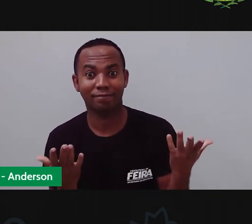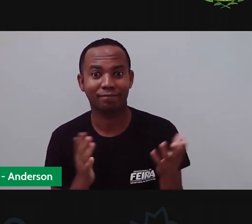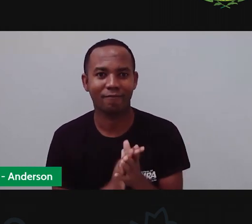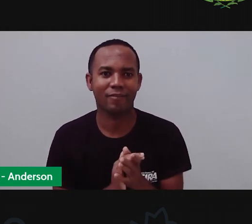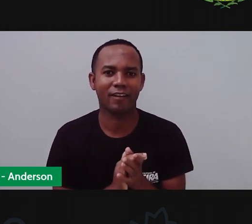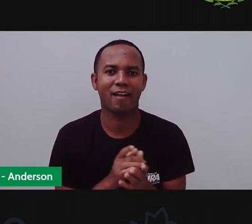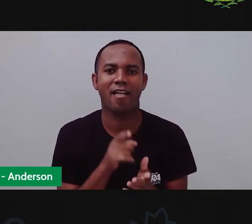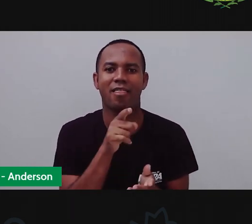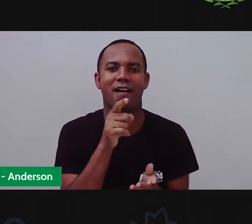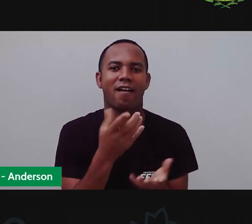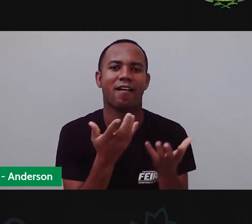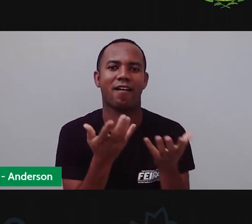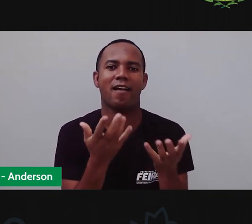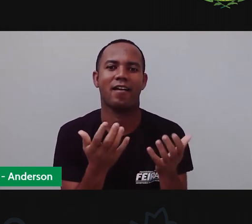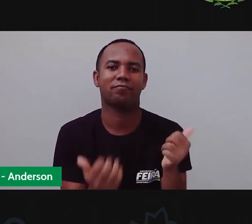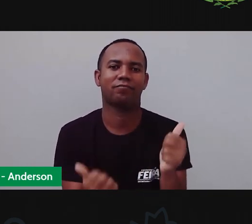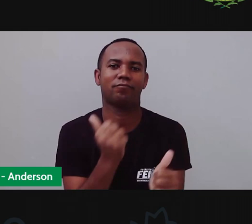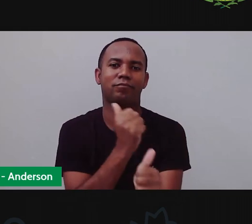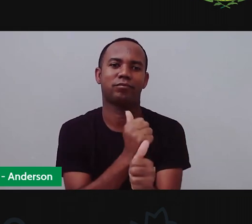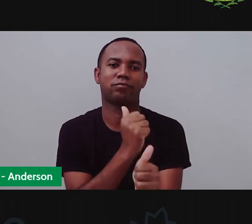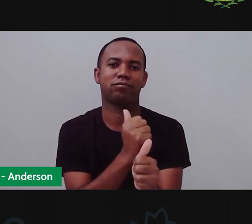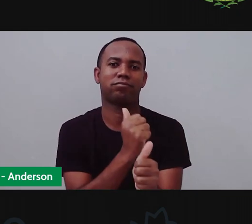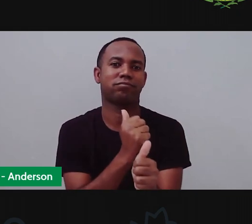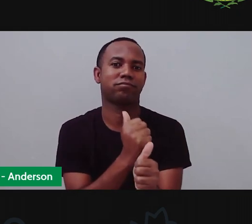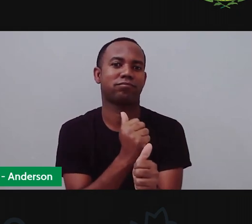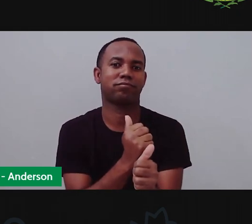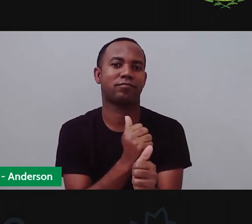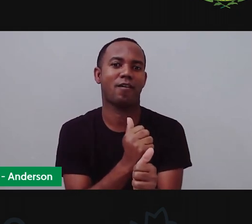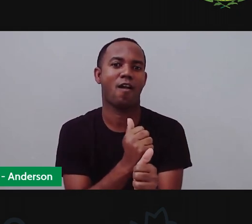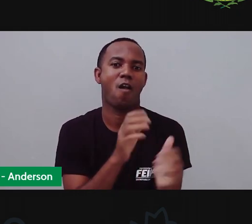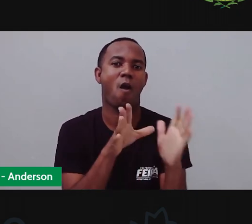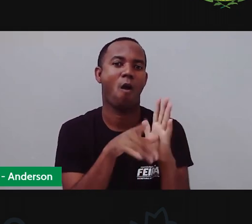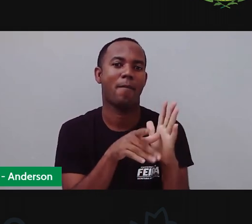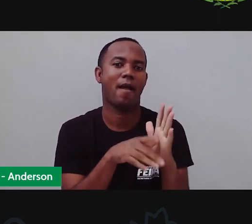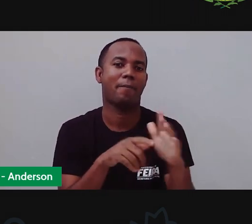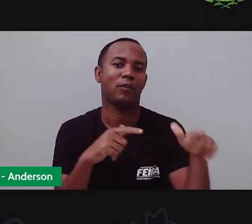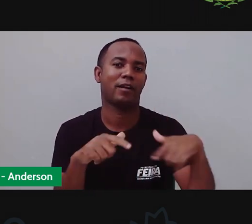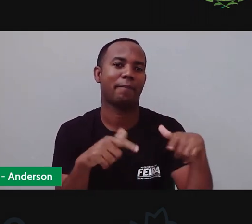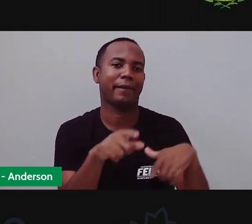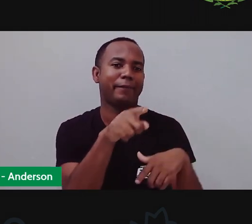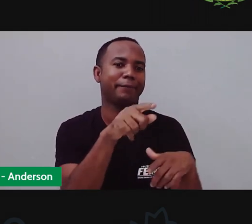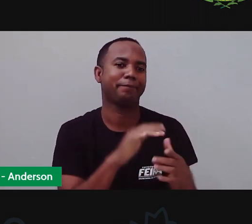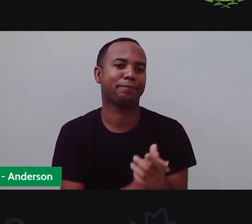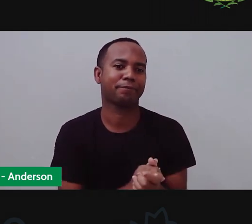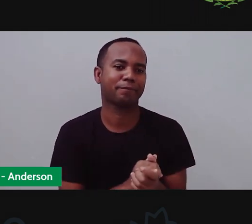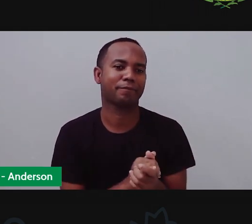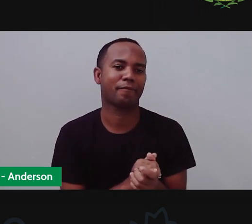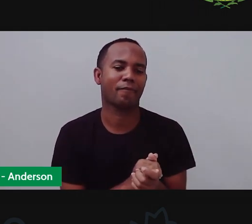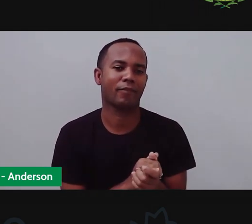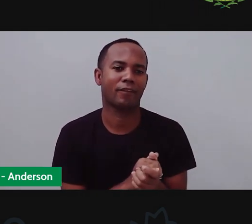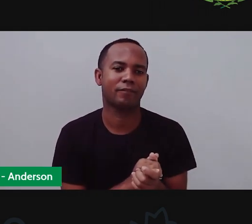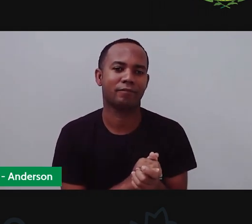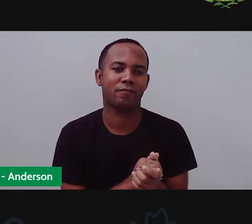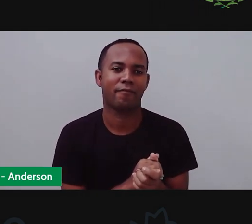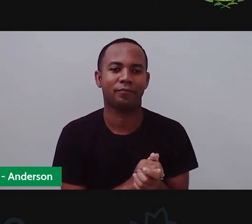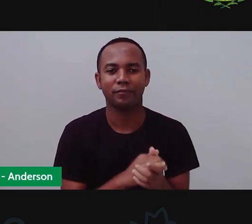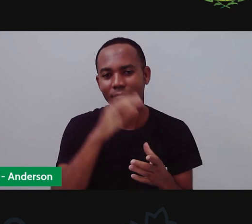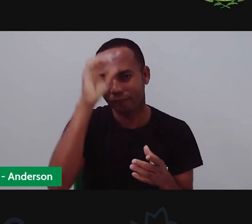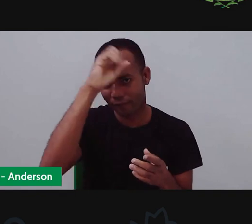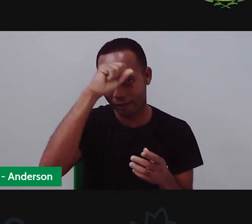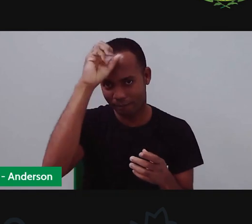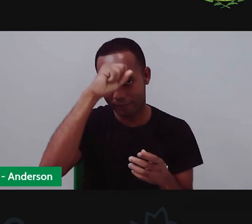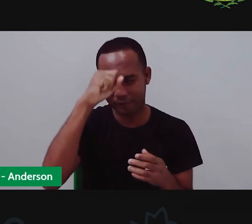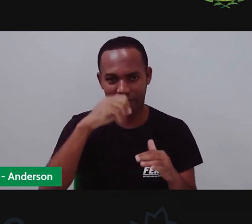intérprete de livro, será eu. Ó, já sei fazer tomba. Ó, oi, tudo bem? E vocês estão aprendendo comigo?